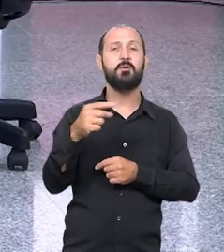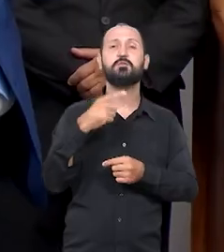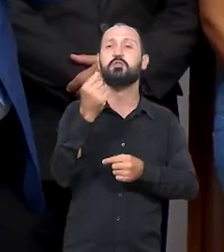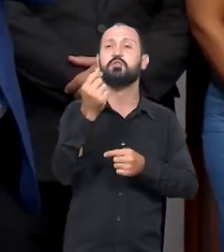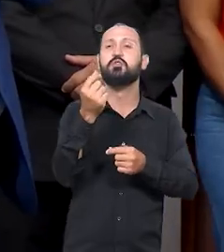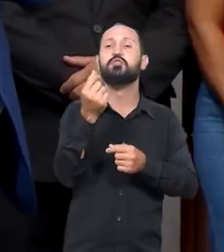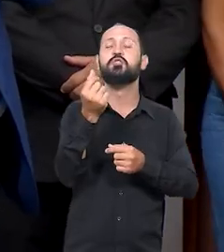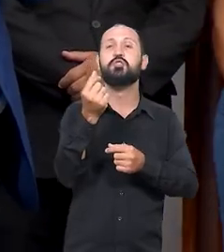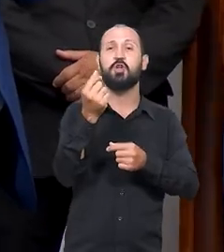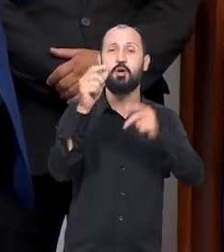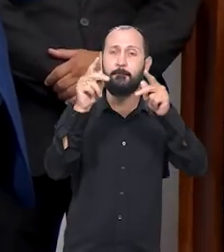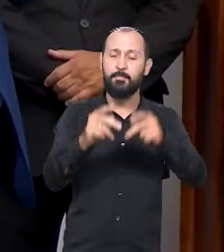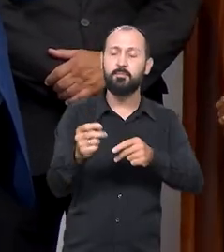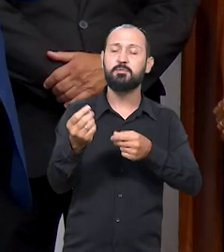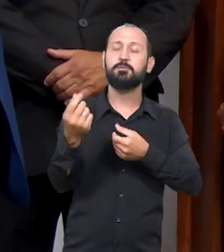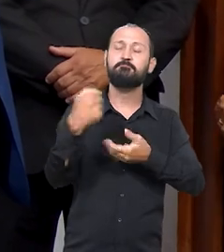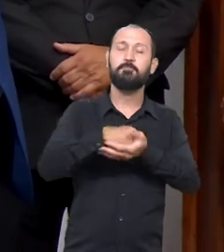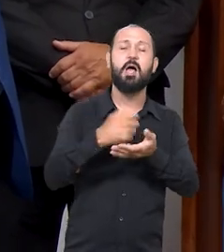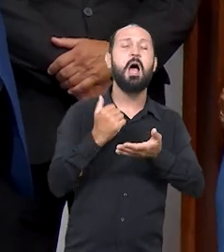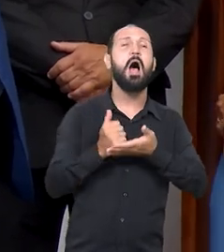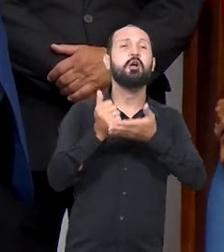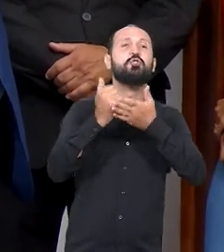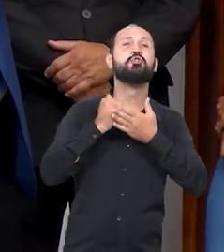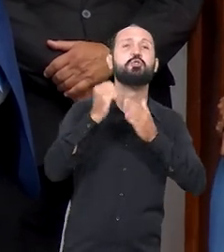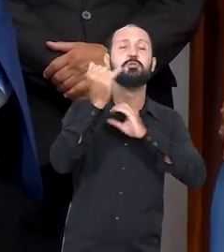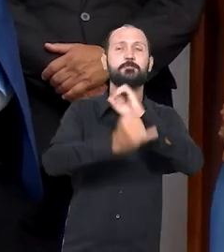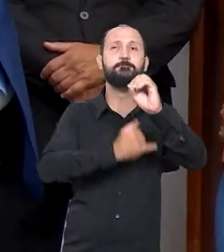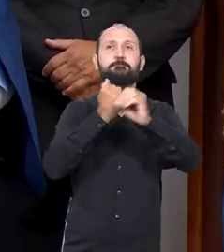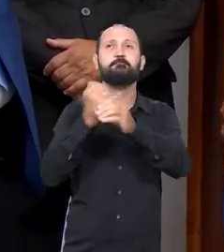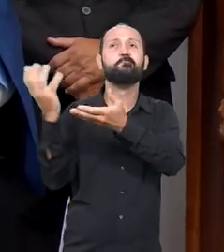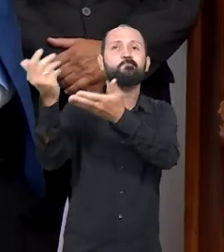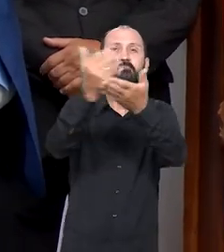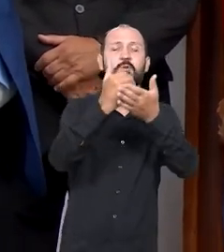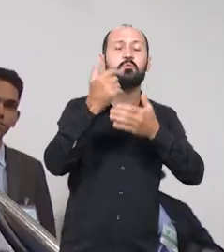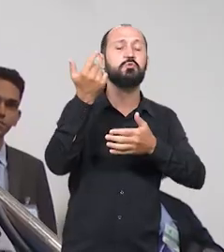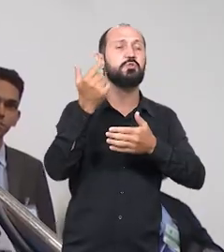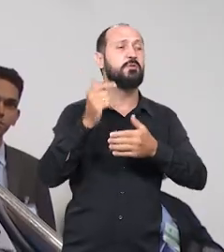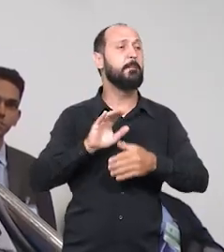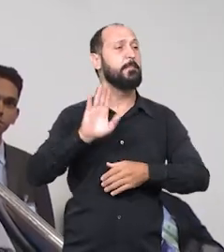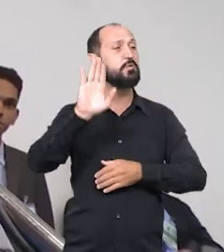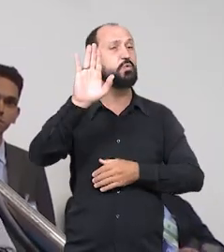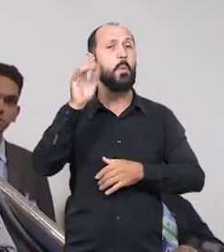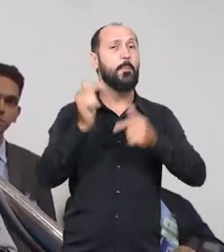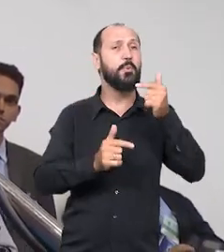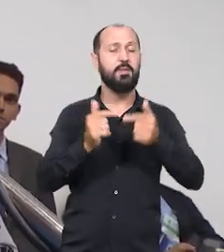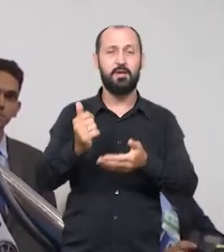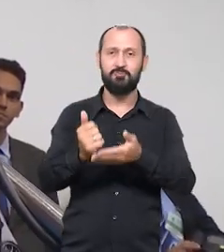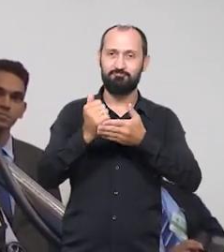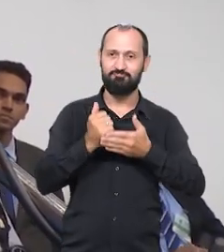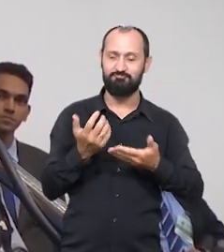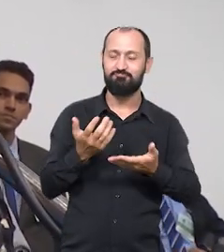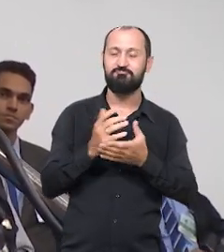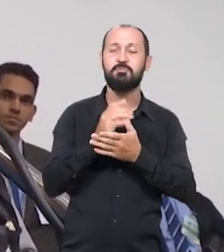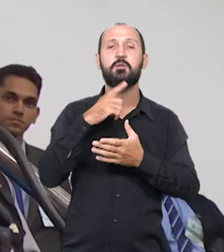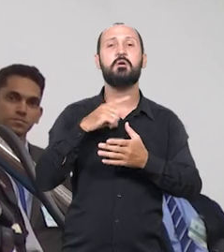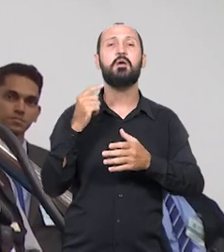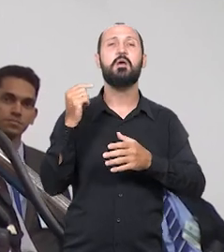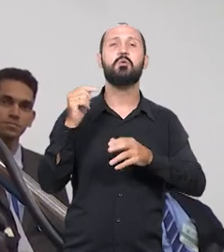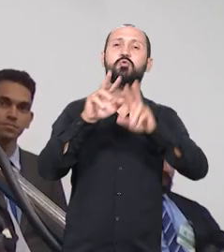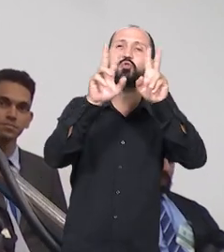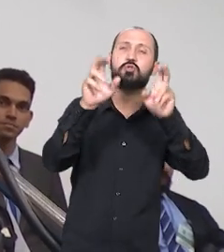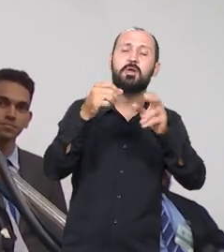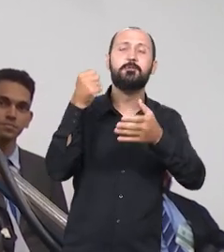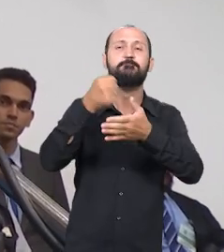sem dinheiro público na minha campanha, através de vaquinha na internet, sem padrinho político. E a nossa responsabilidade é carregar as